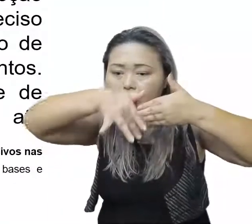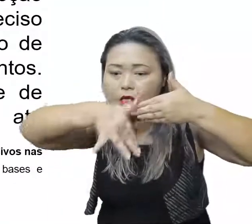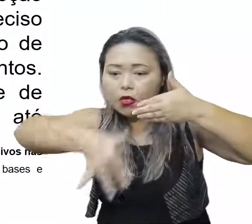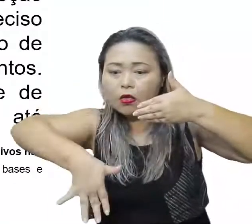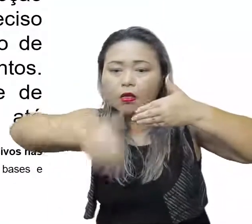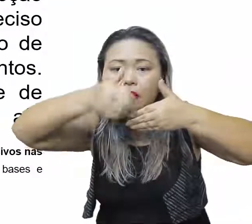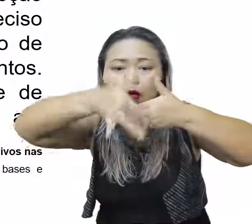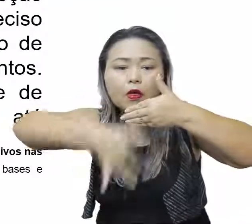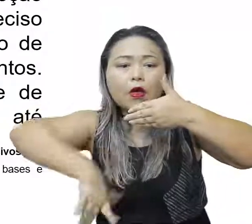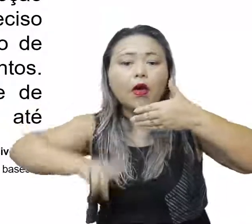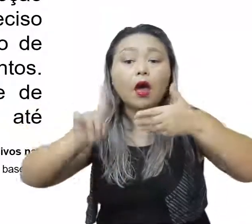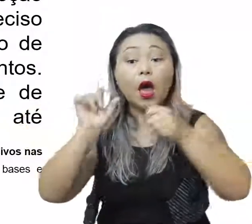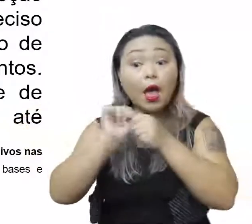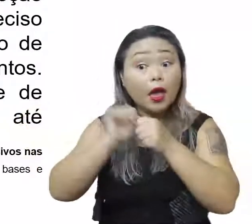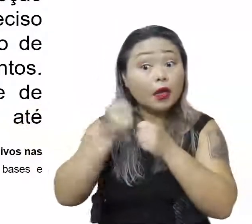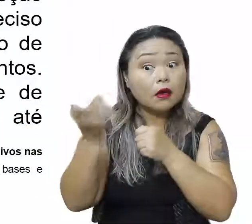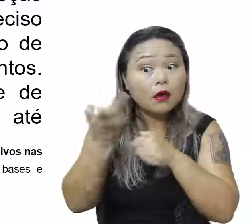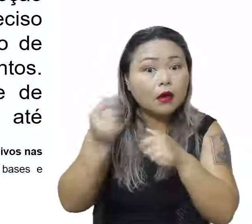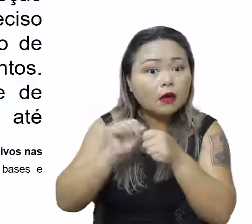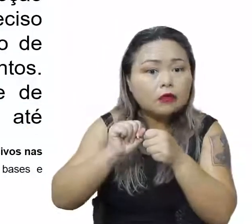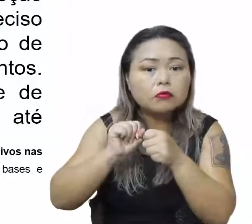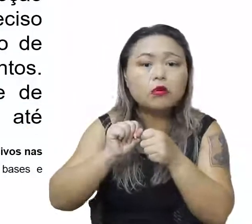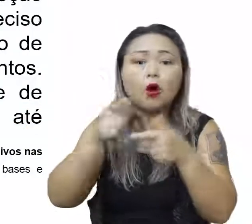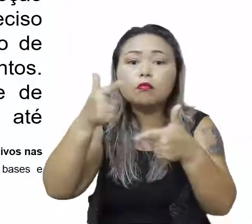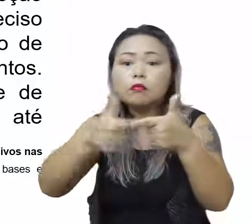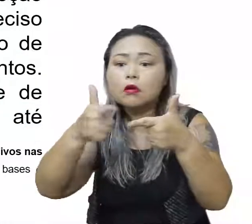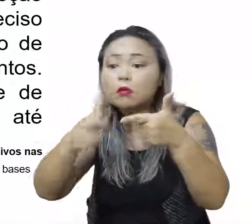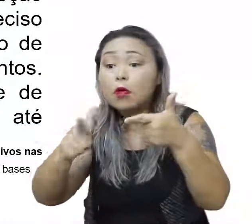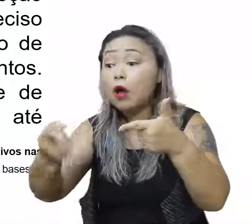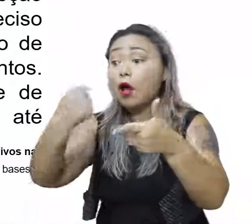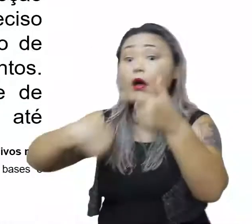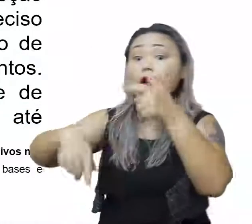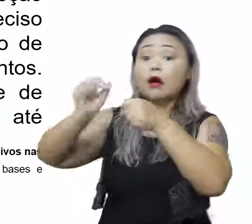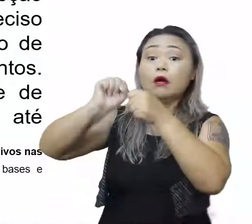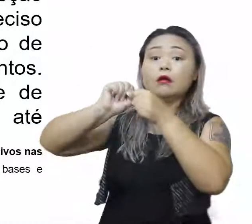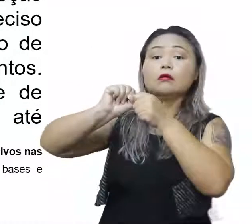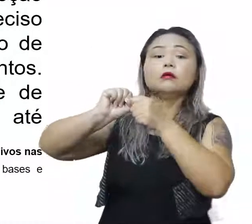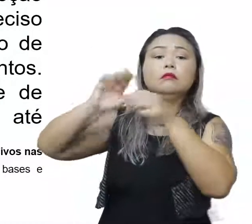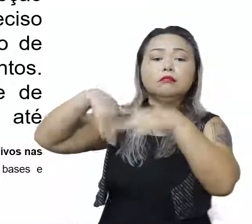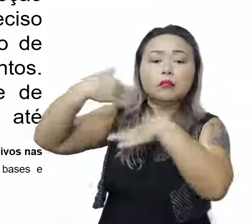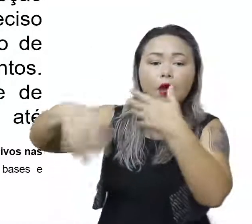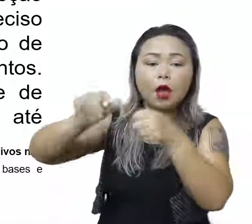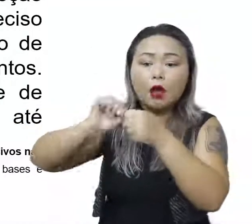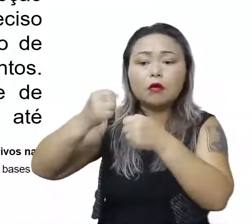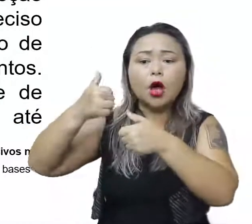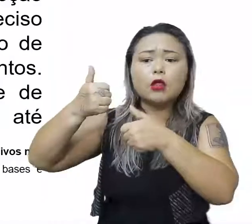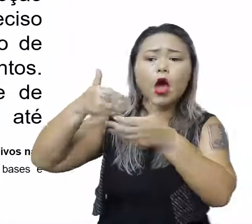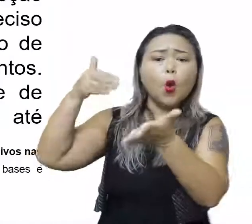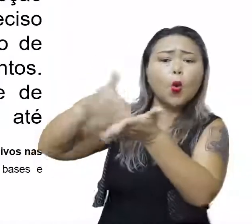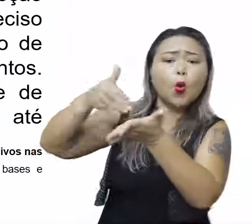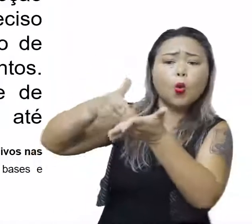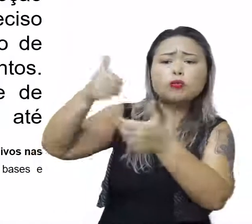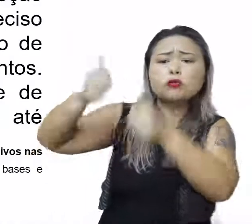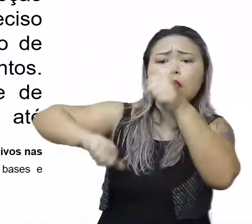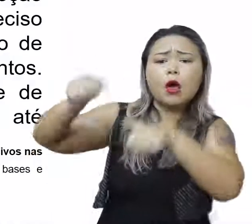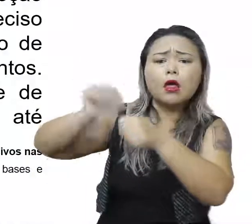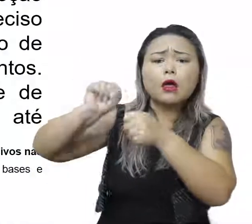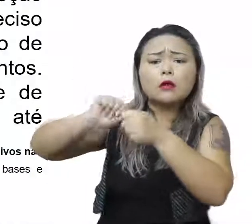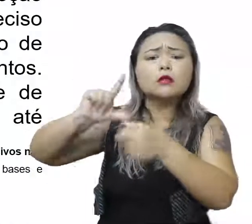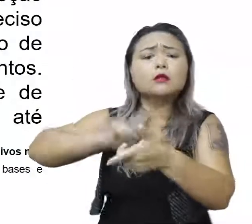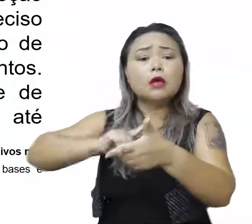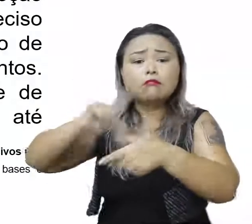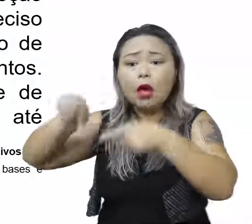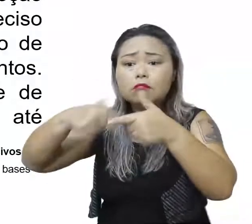é o de procurar resolver os problemas oriundos desse processo, que, em última análise, gera uma série de impactos ambientais.